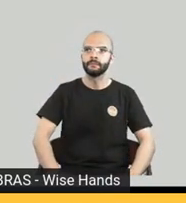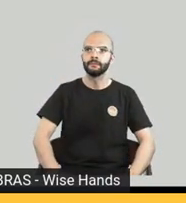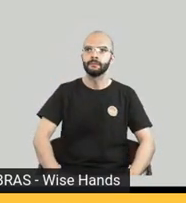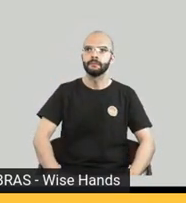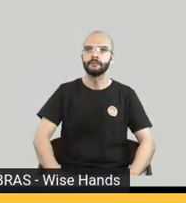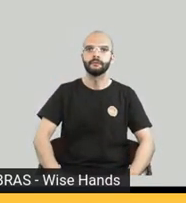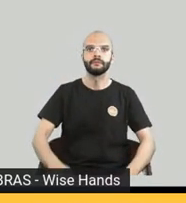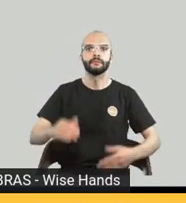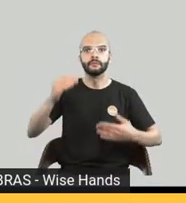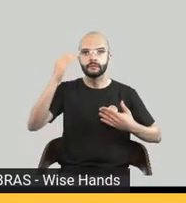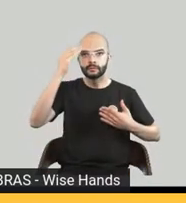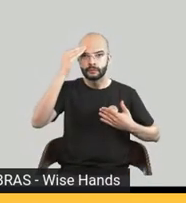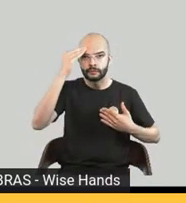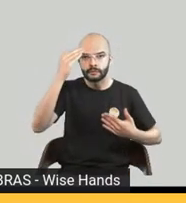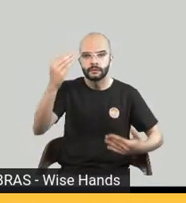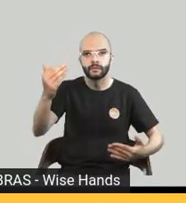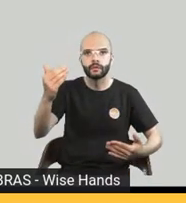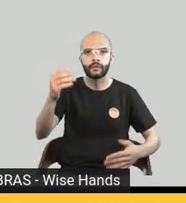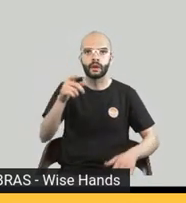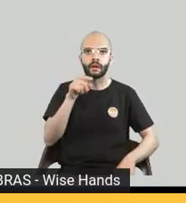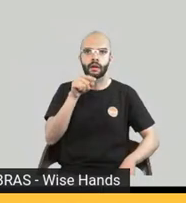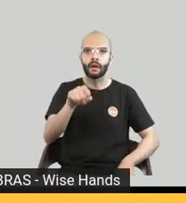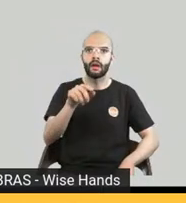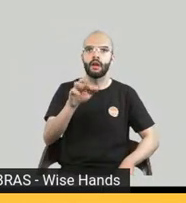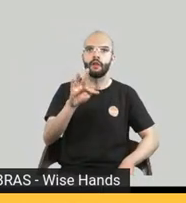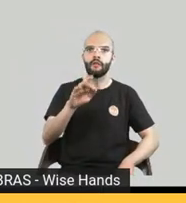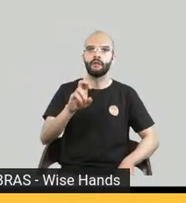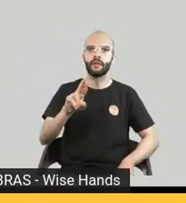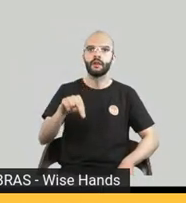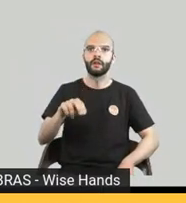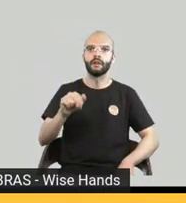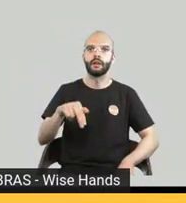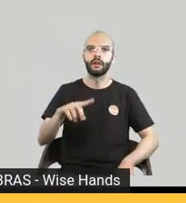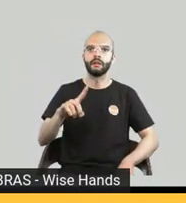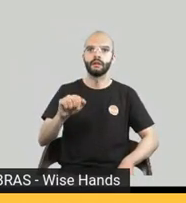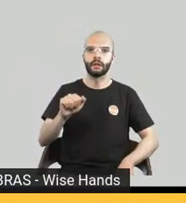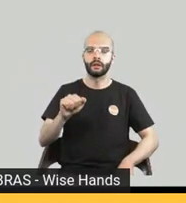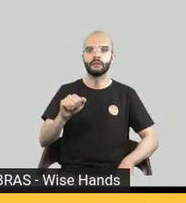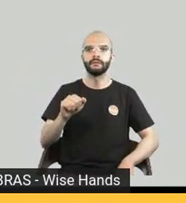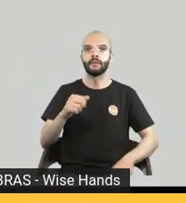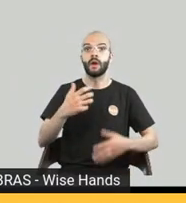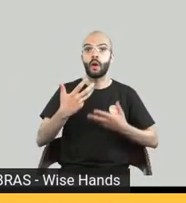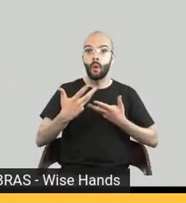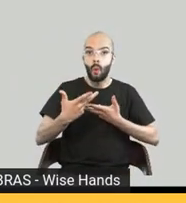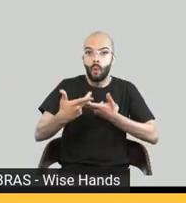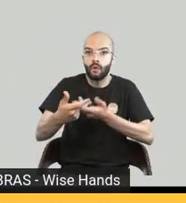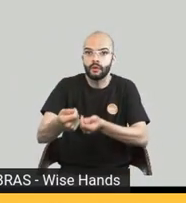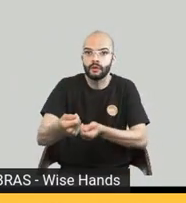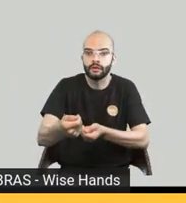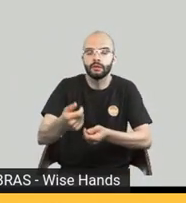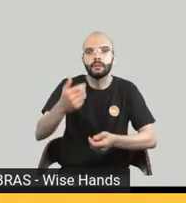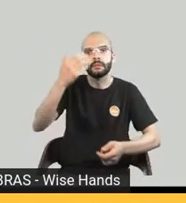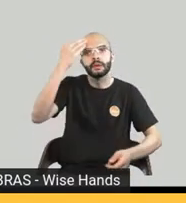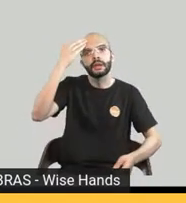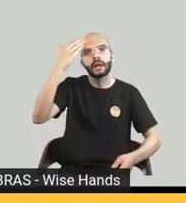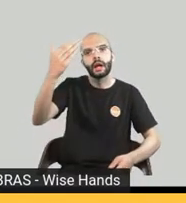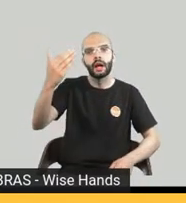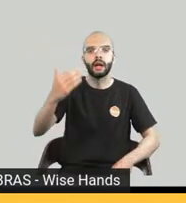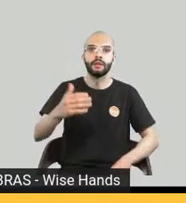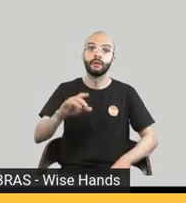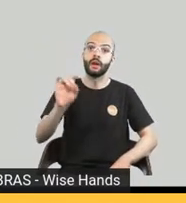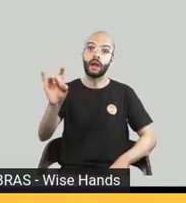Obrigada Fernanda obrigada mais uma vez pelo convite a conversa foi ótima obrigada a todos pelas perguntas também foram